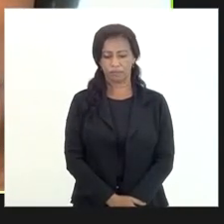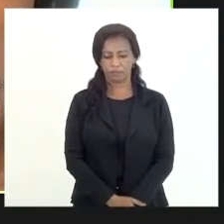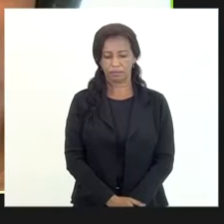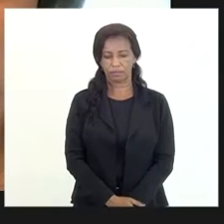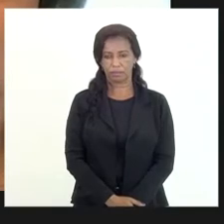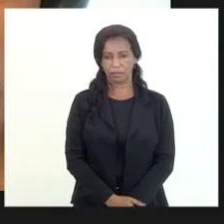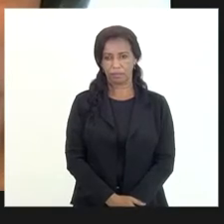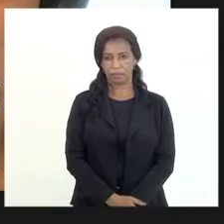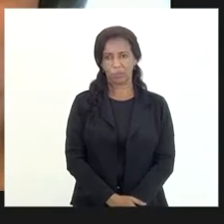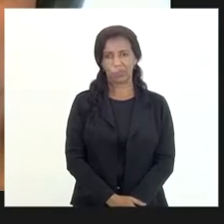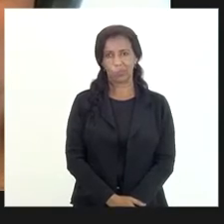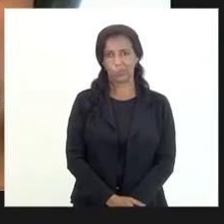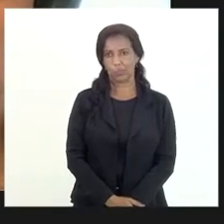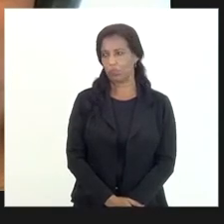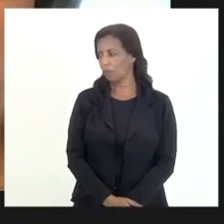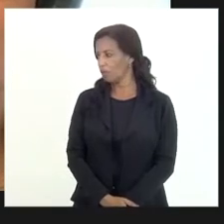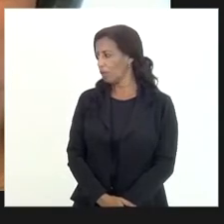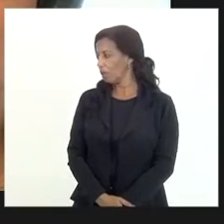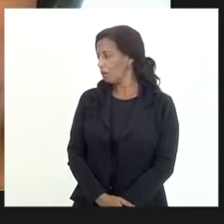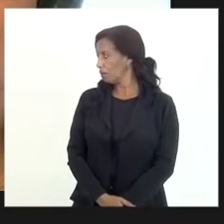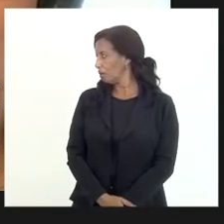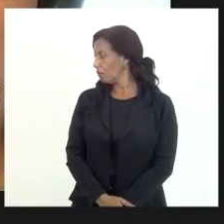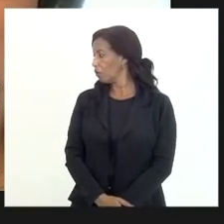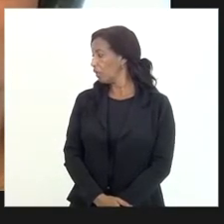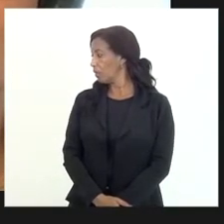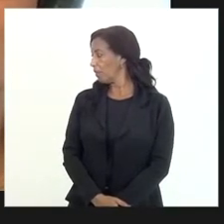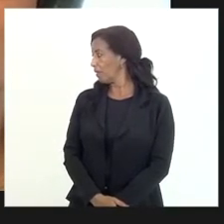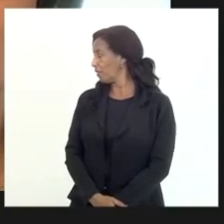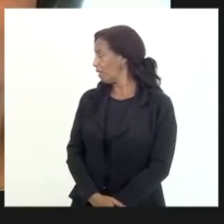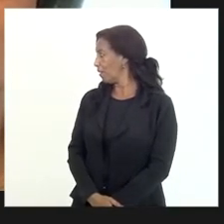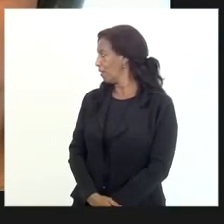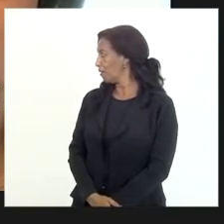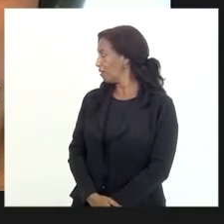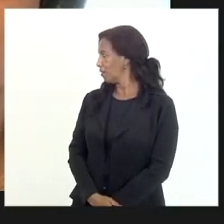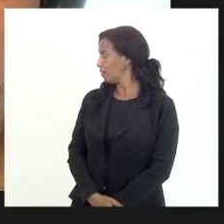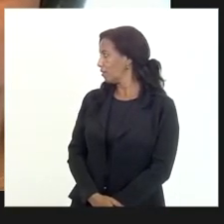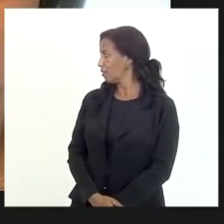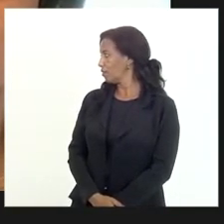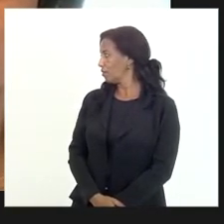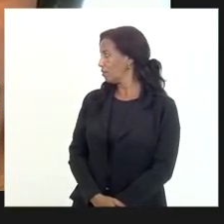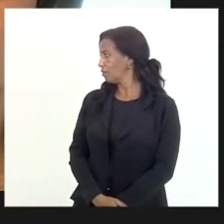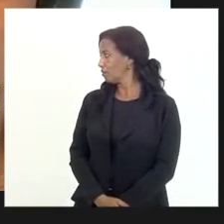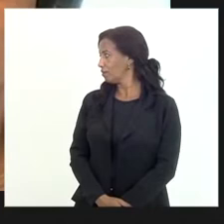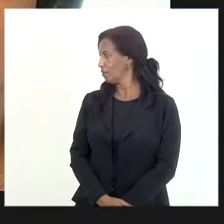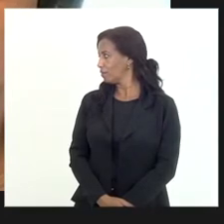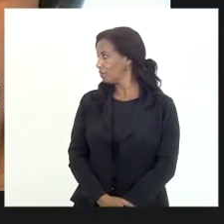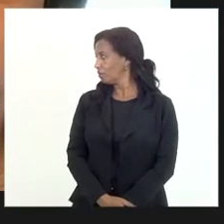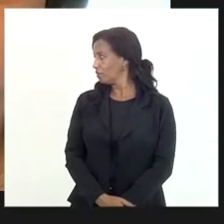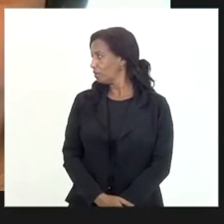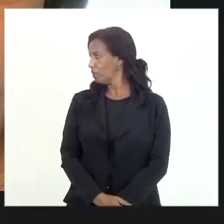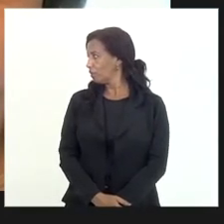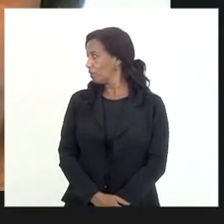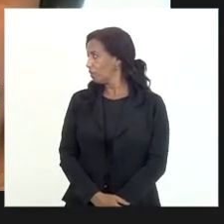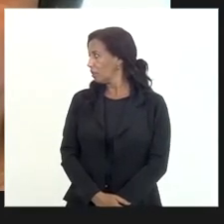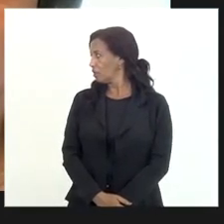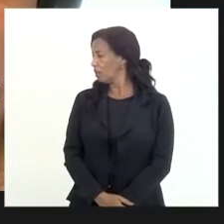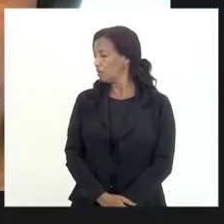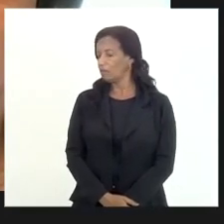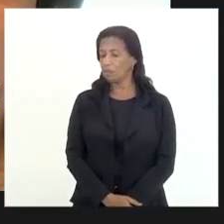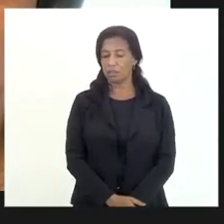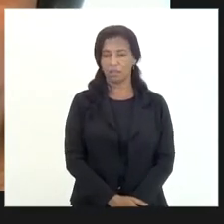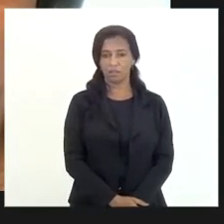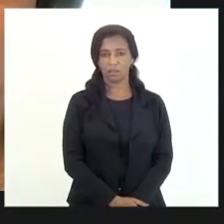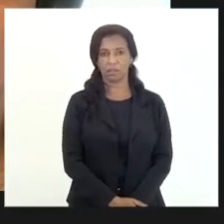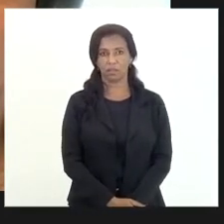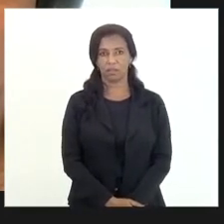não está eu tenho impressão que você não está sabendo entrar porque a assessoria está retornando aqui dizendo que está aberto tanto